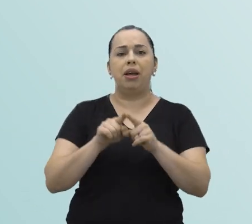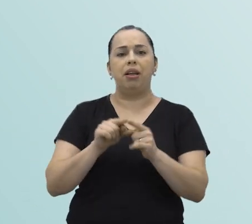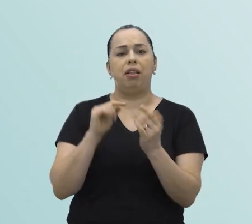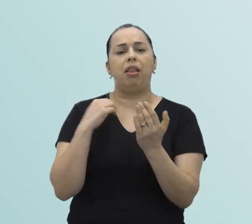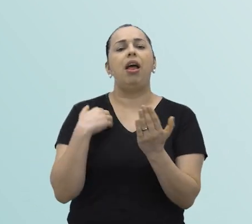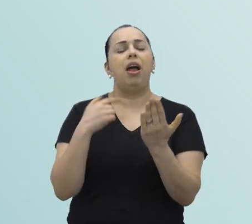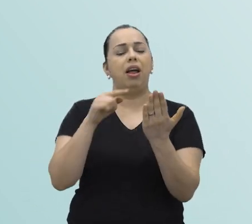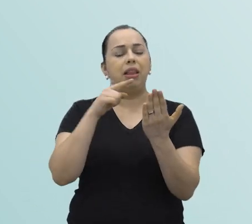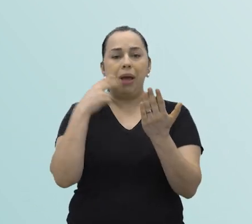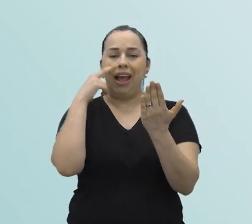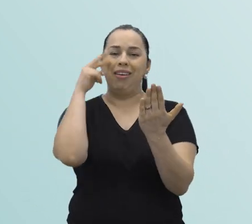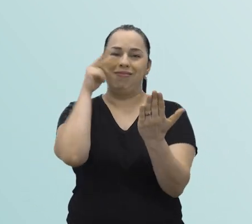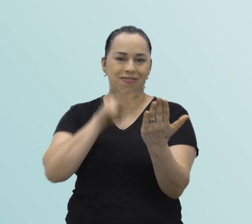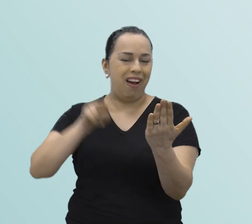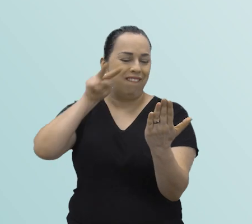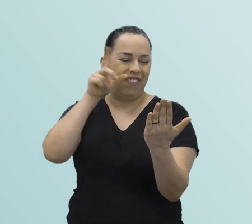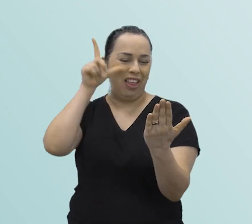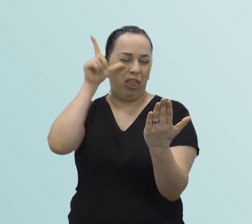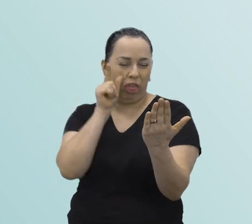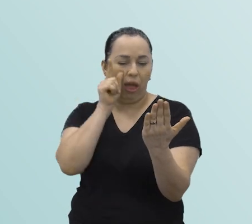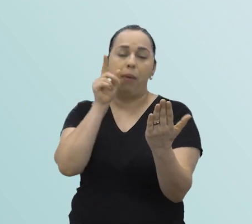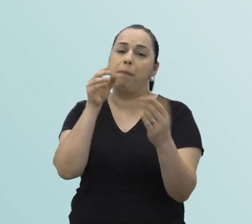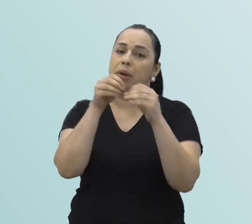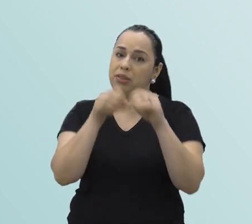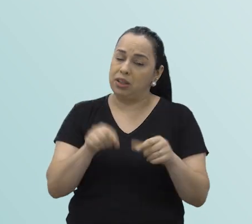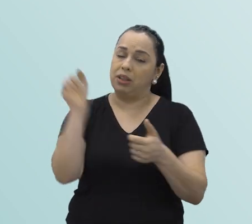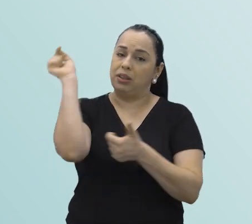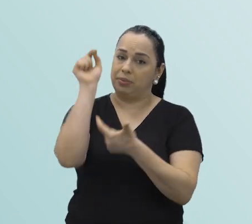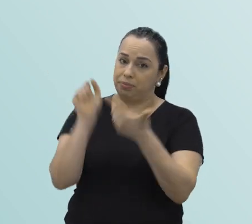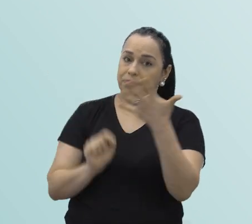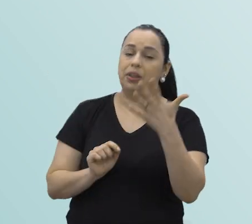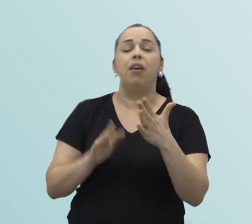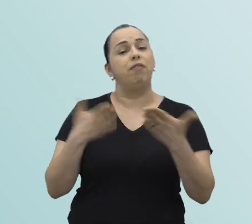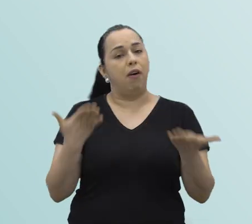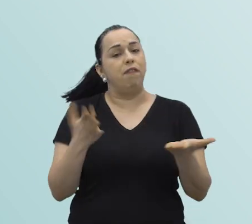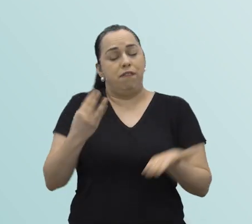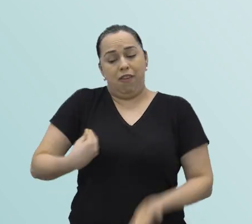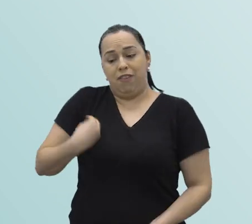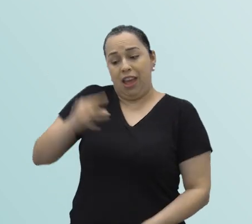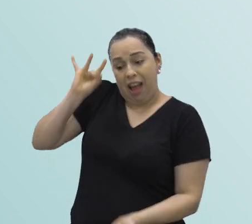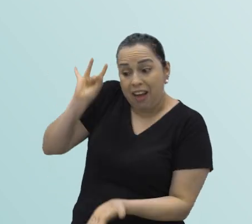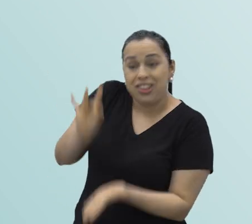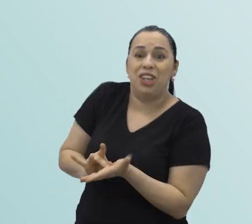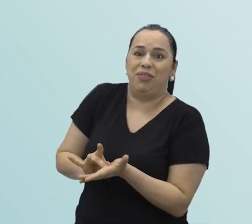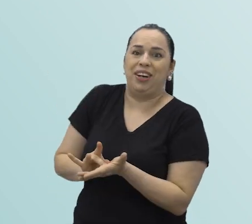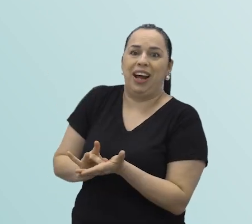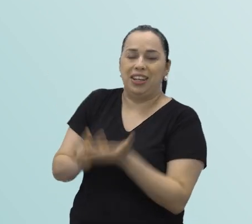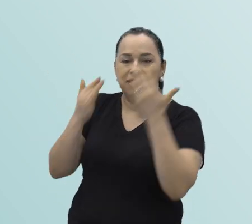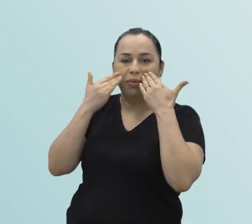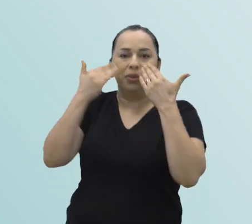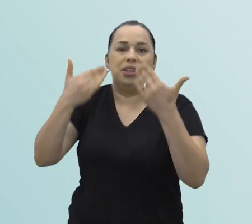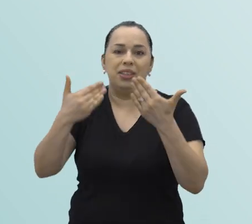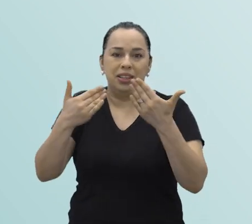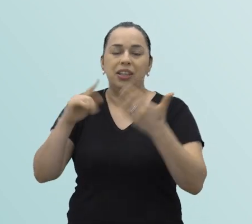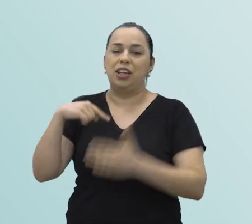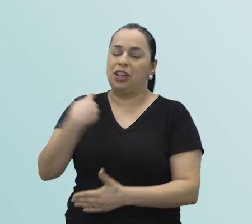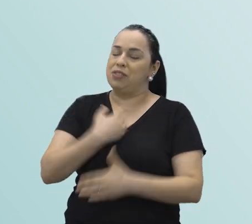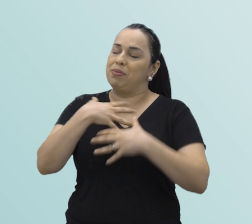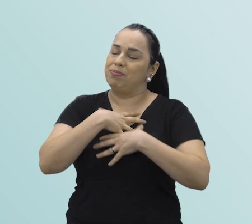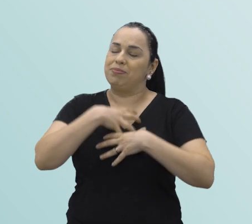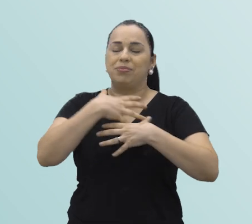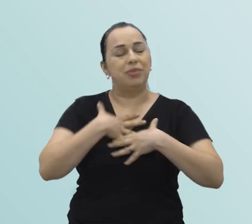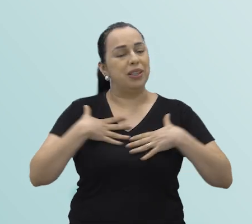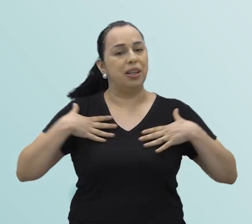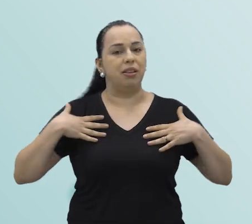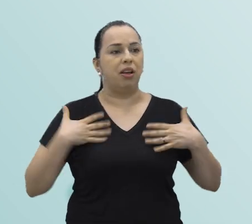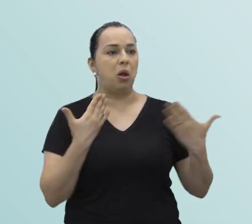coluna, a tua vista e são outras questões mais, vamos viver a realidade e a realidade que podemos viver e que